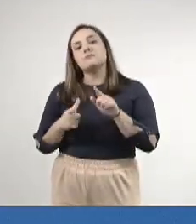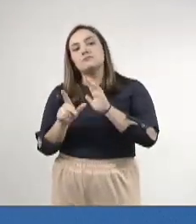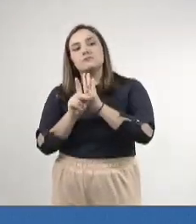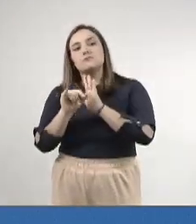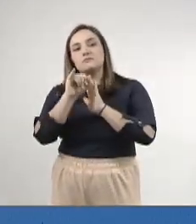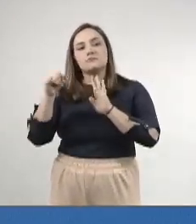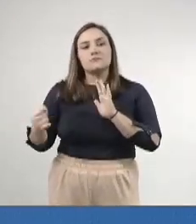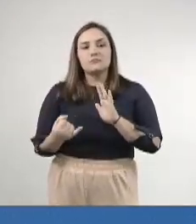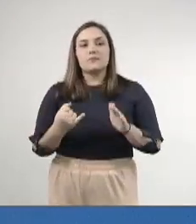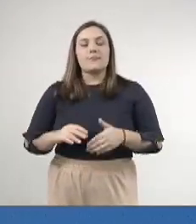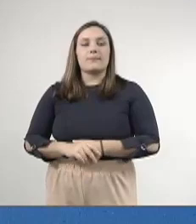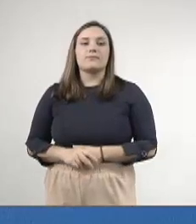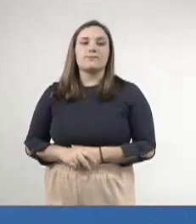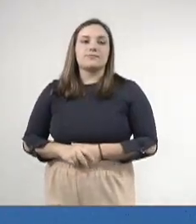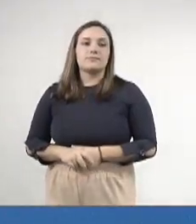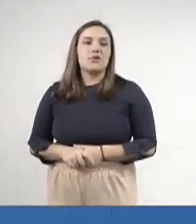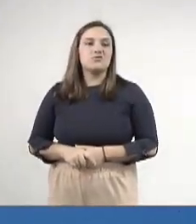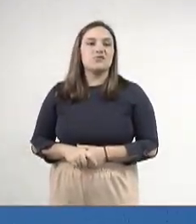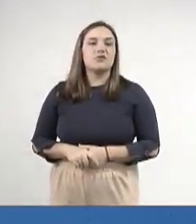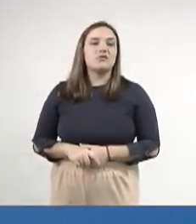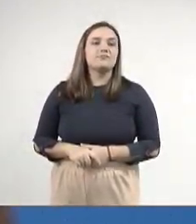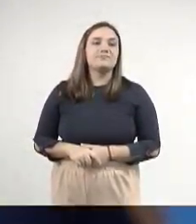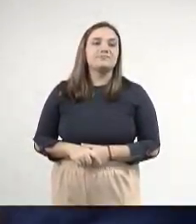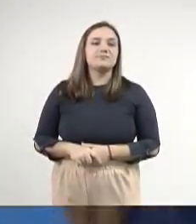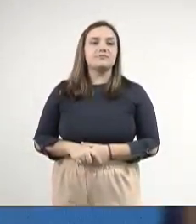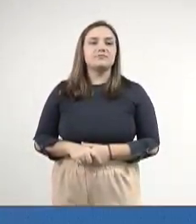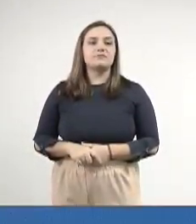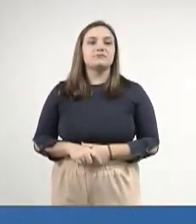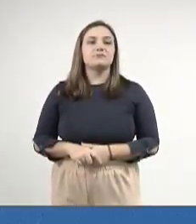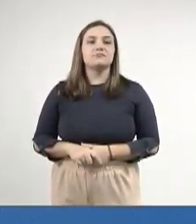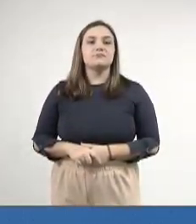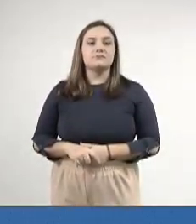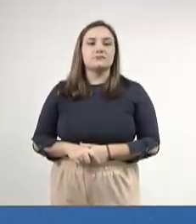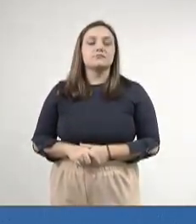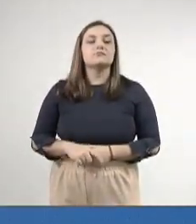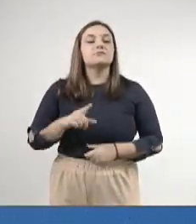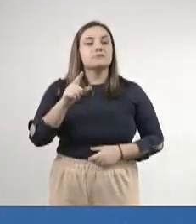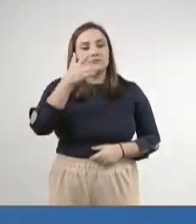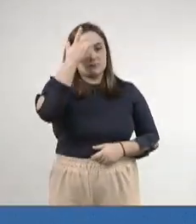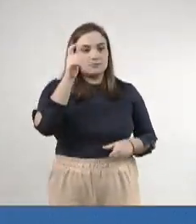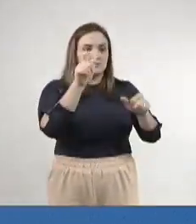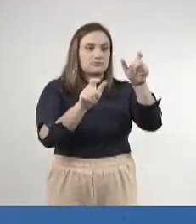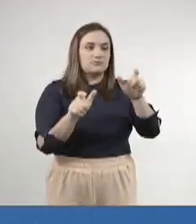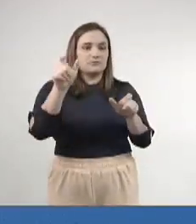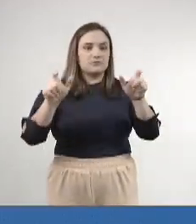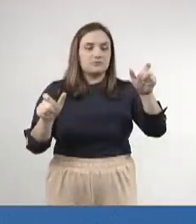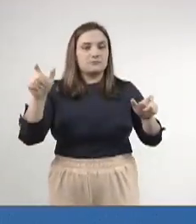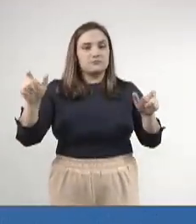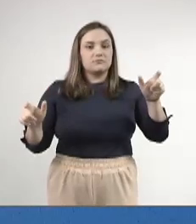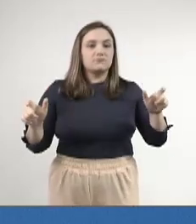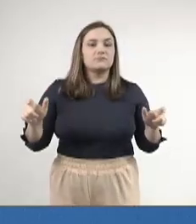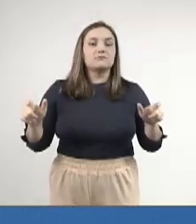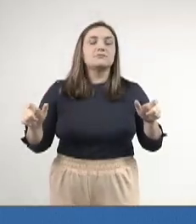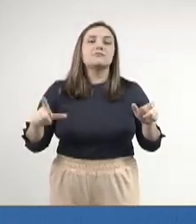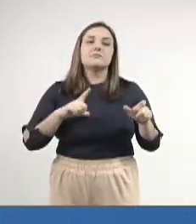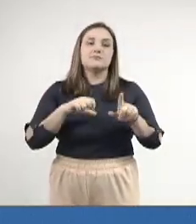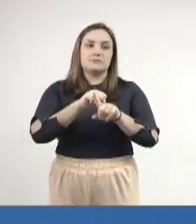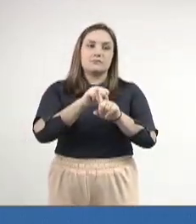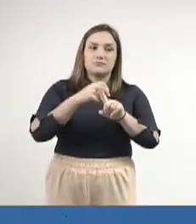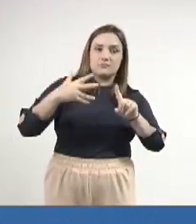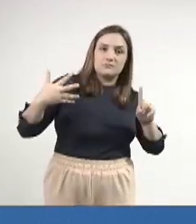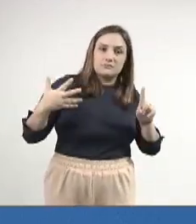presidente, é o que assegura aos indivíduos afetados pela síndrome